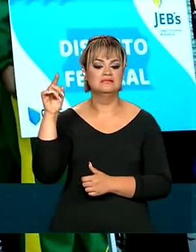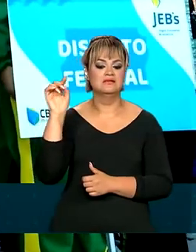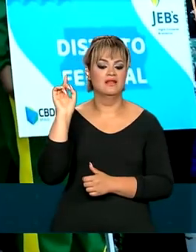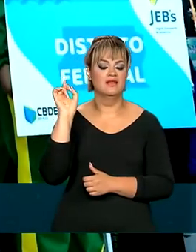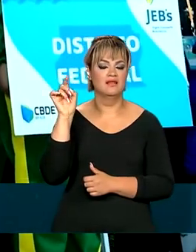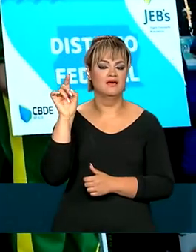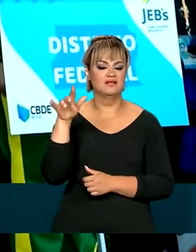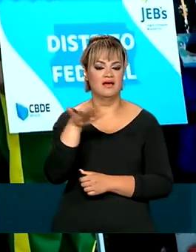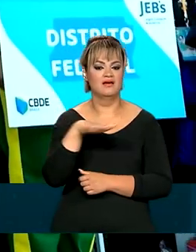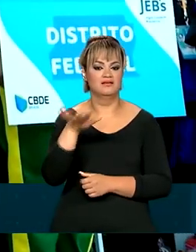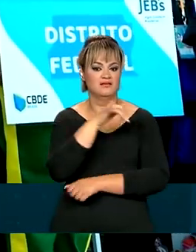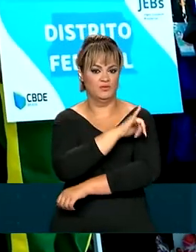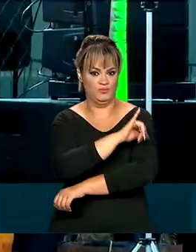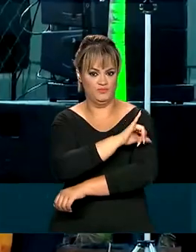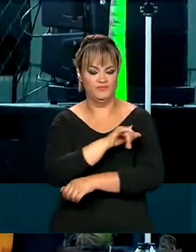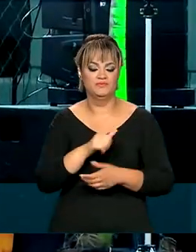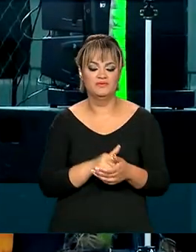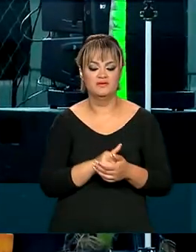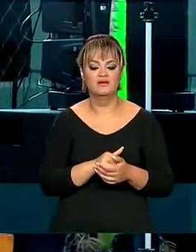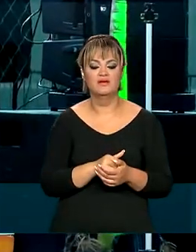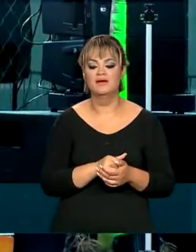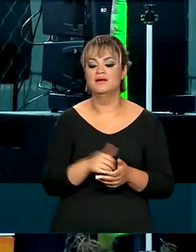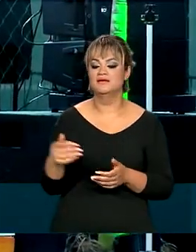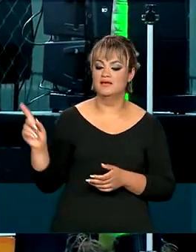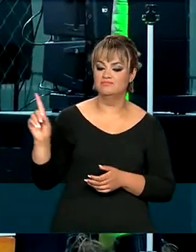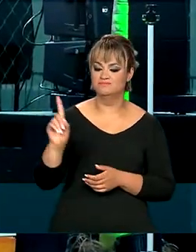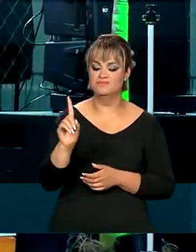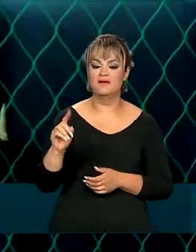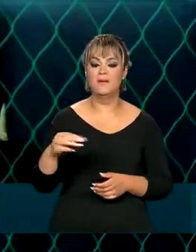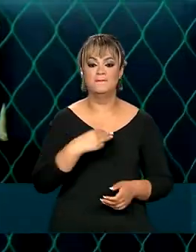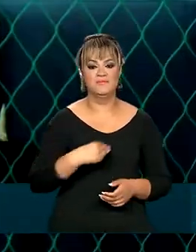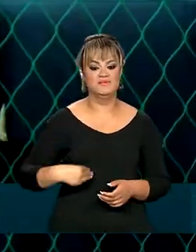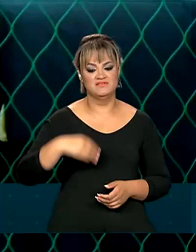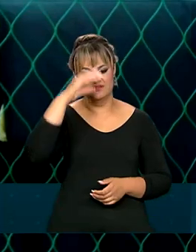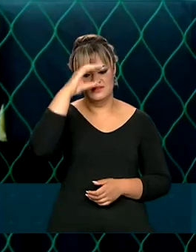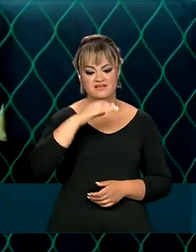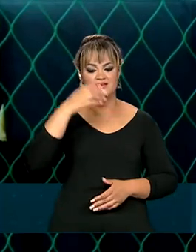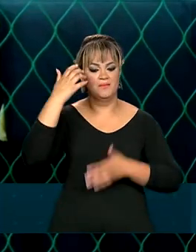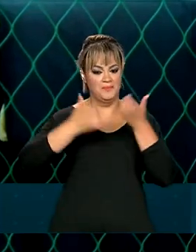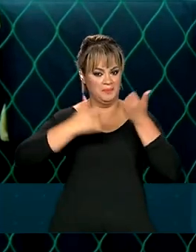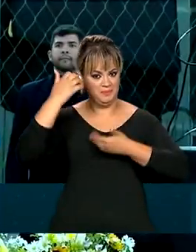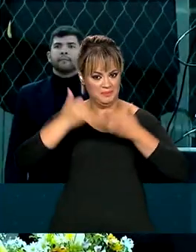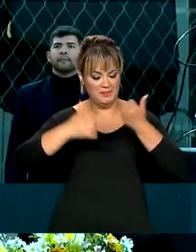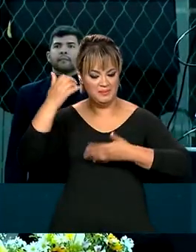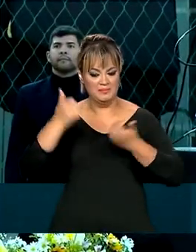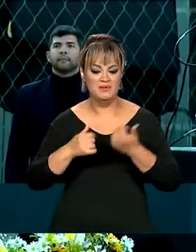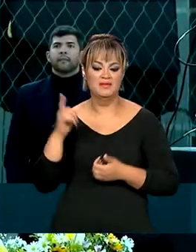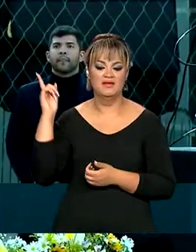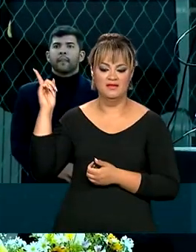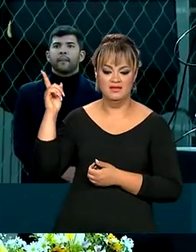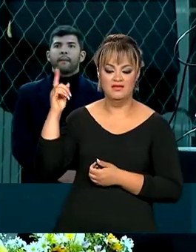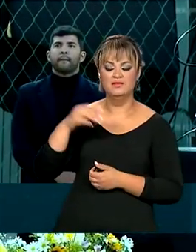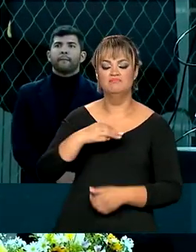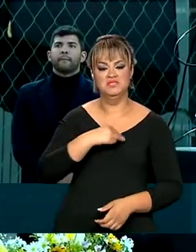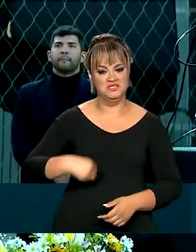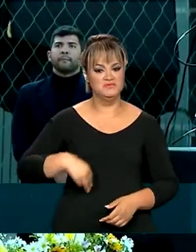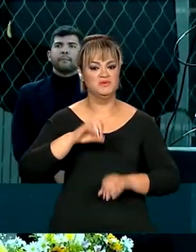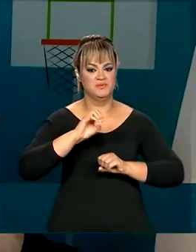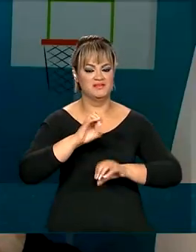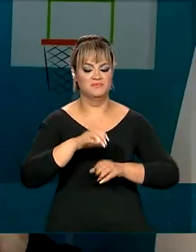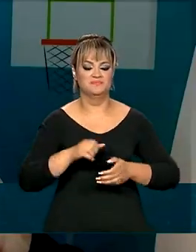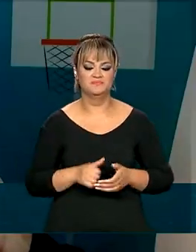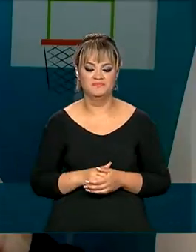Deodoro, na Zona Norte do Rio, participaram o ministro da Cidadania, Ronaldo Bento, e da Educação, Vitor